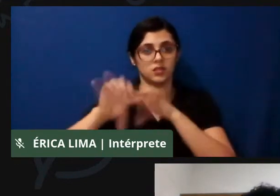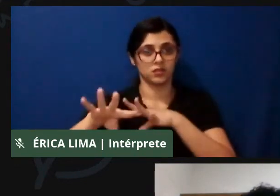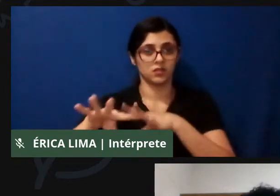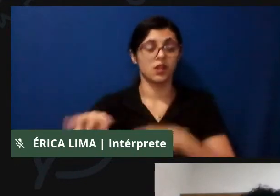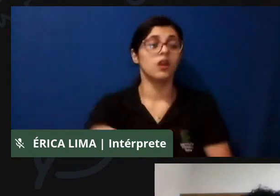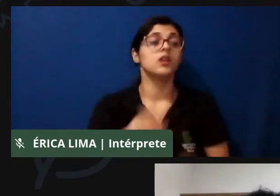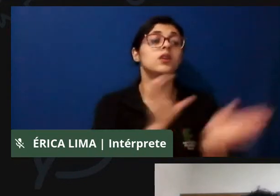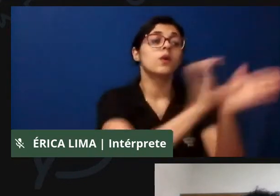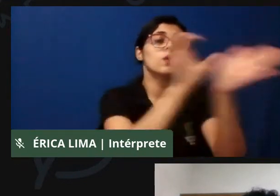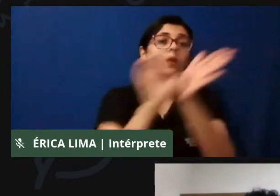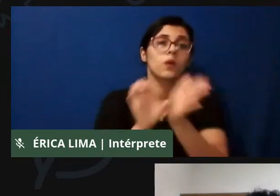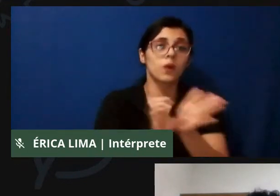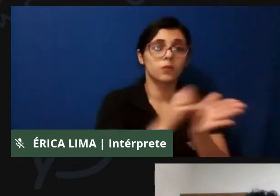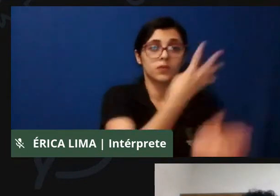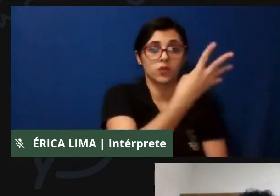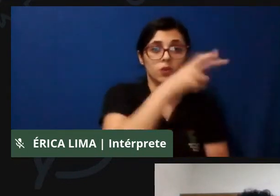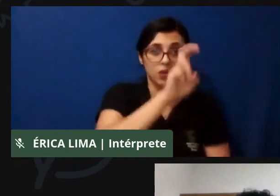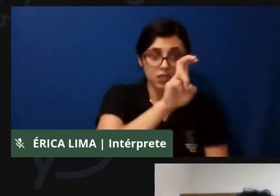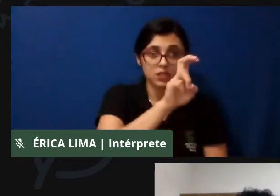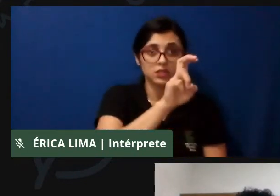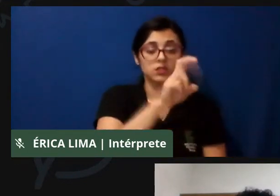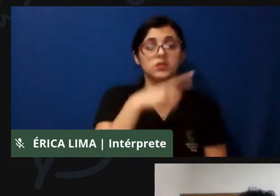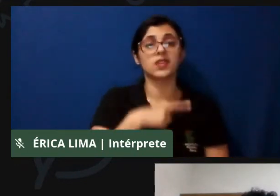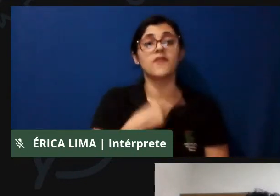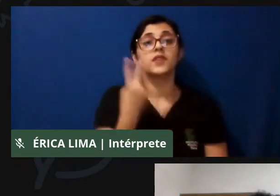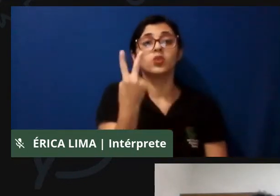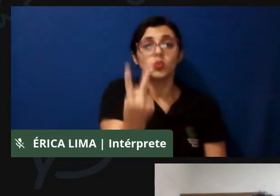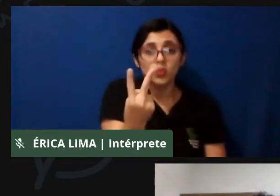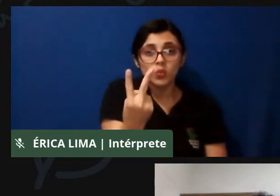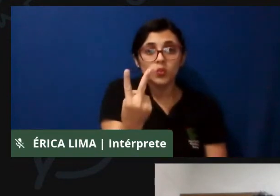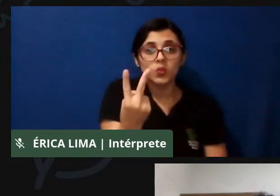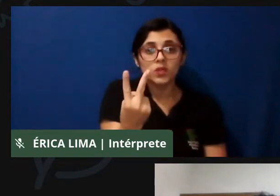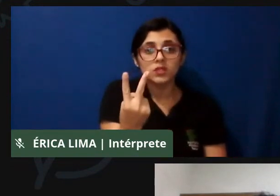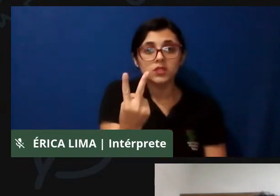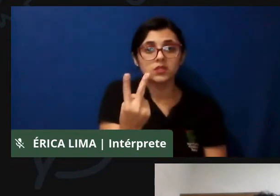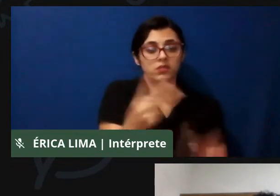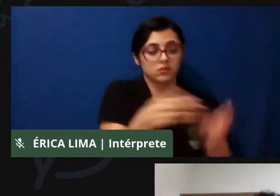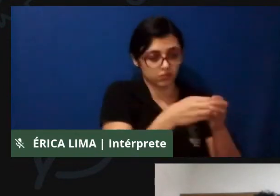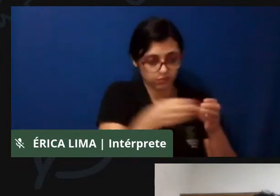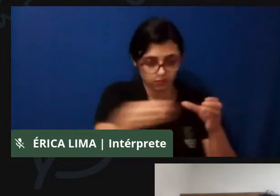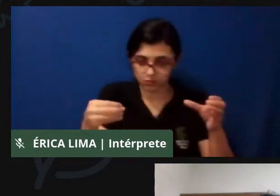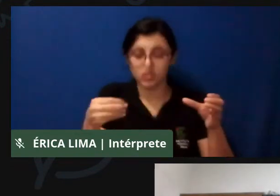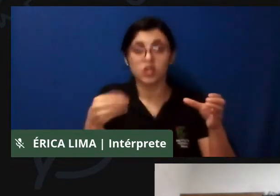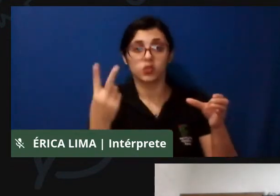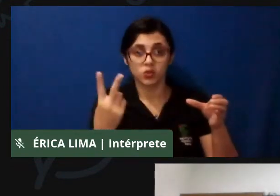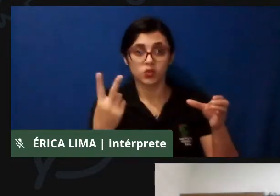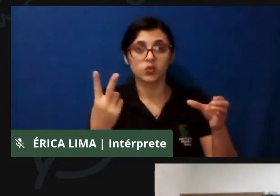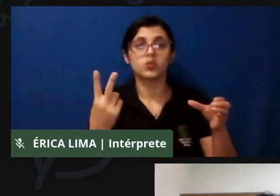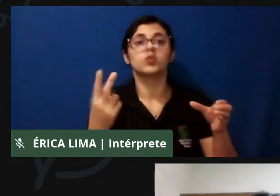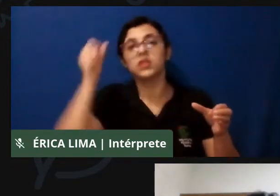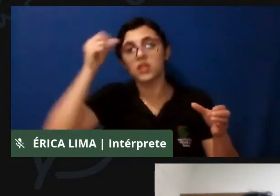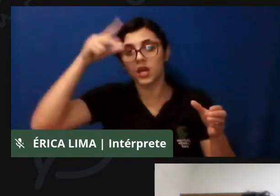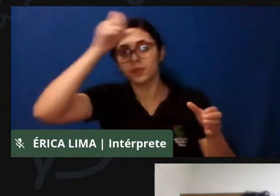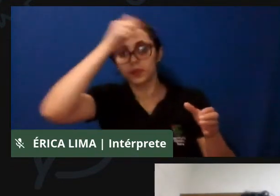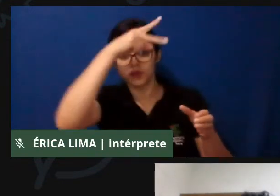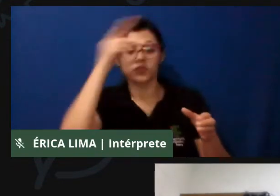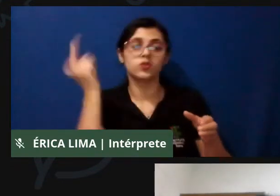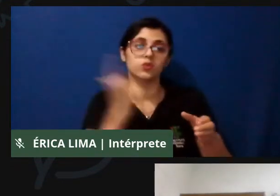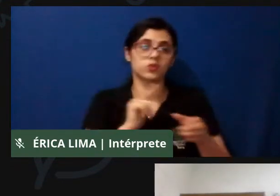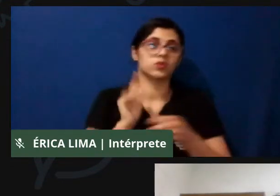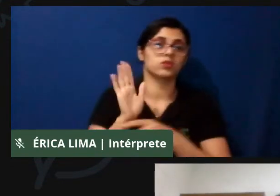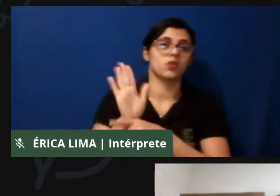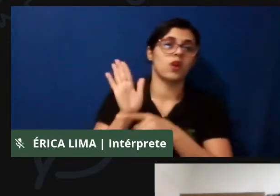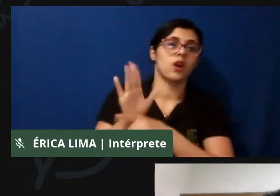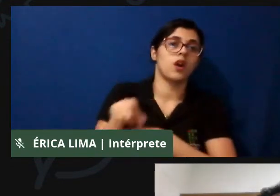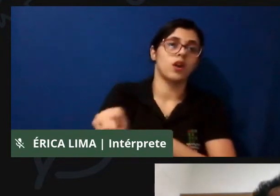comunidades, só duas, e aí, só duas, a Prefeitura tinha tido alguma ação no sentido de algo que se